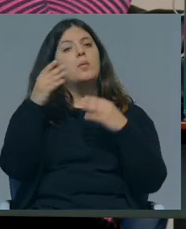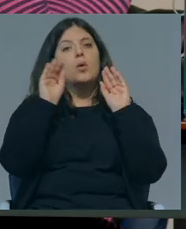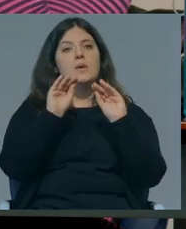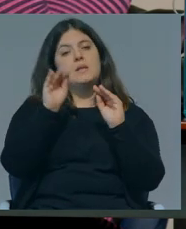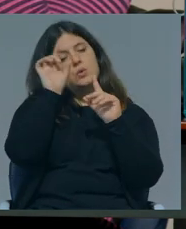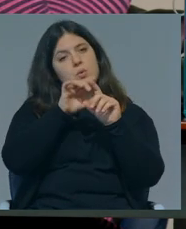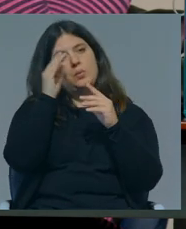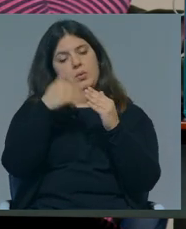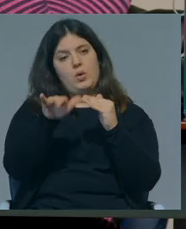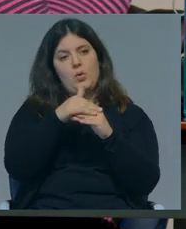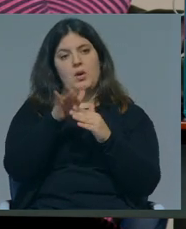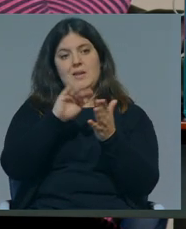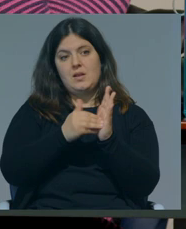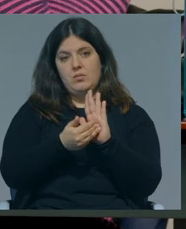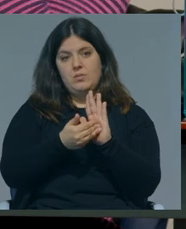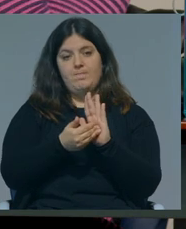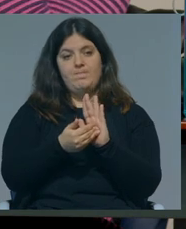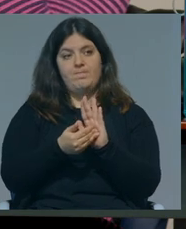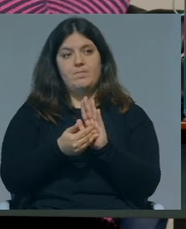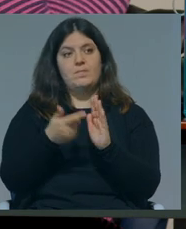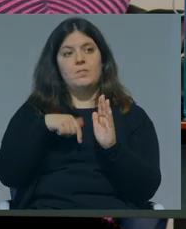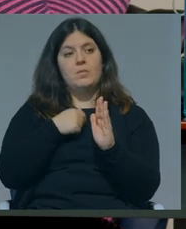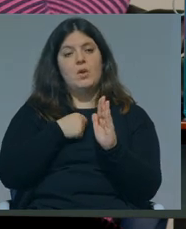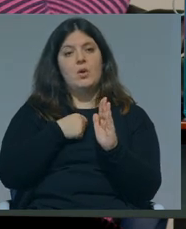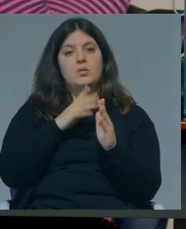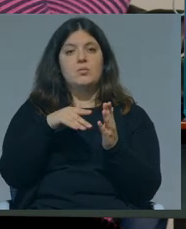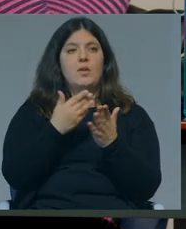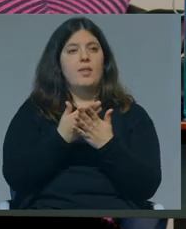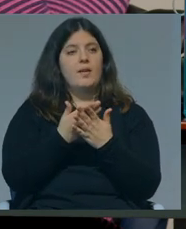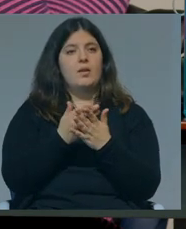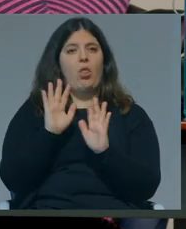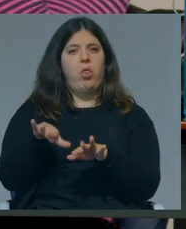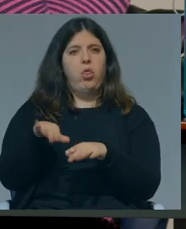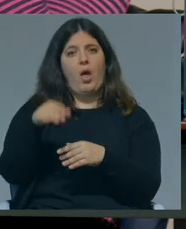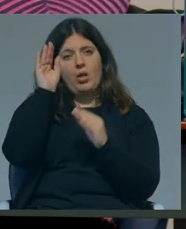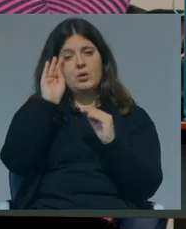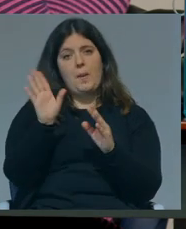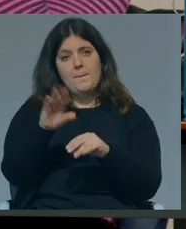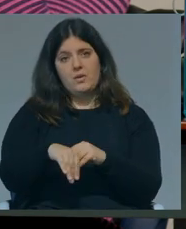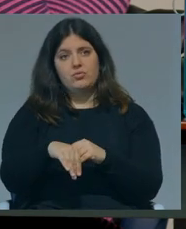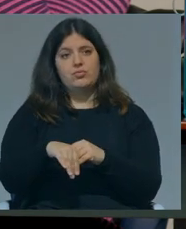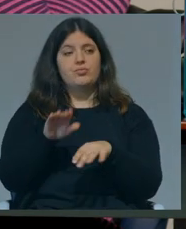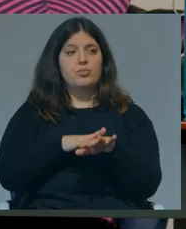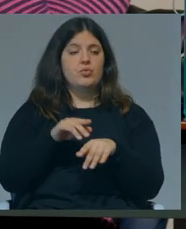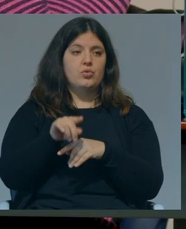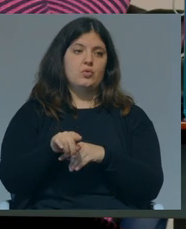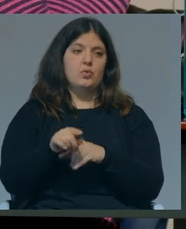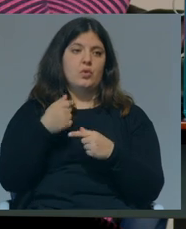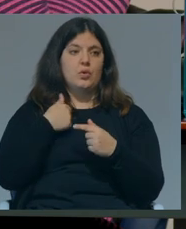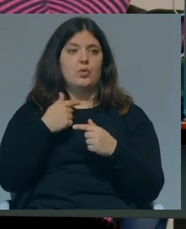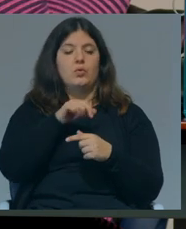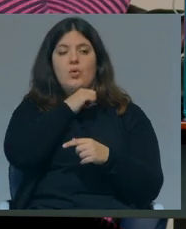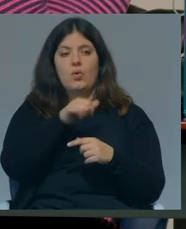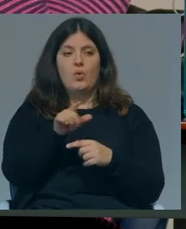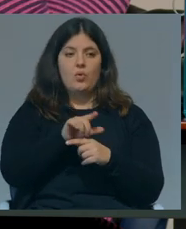superior, a fazer exames para o ensino superior. Portanto, nós estamos a descapitalizar a educação, daí que eu, tendo a